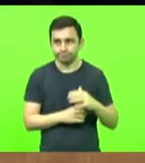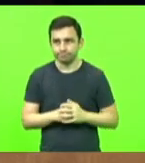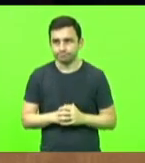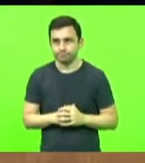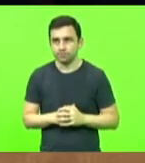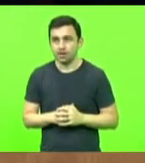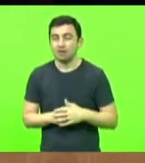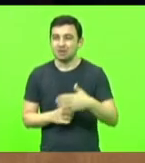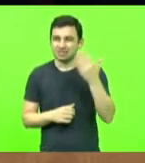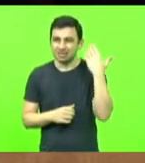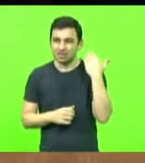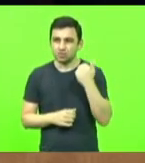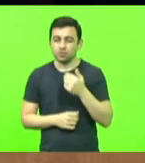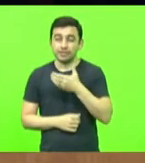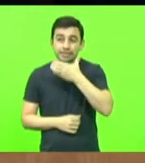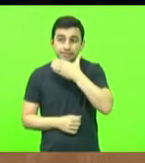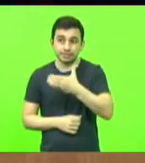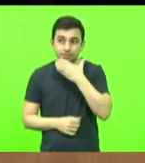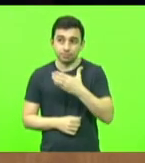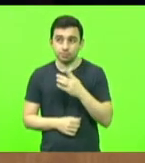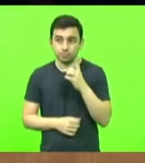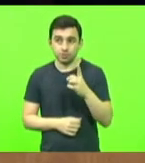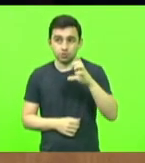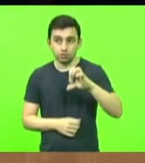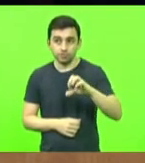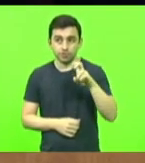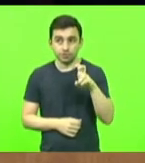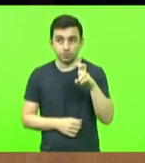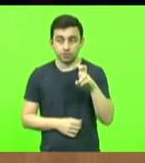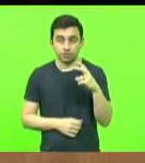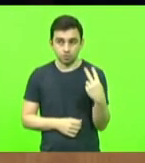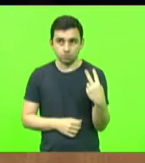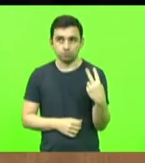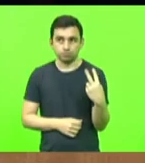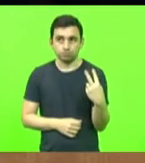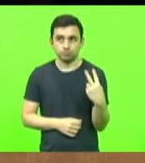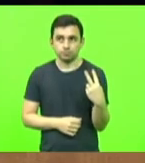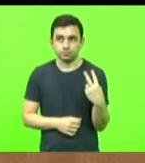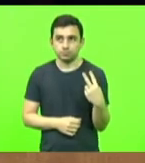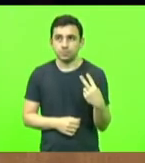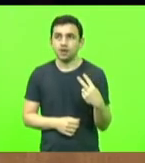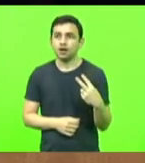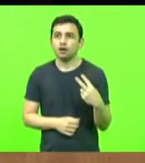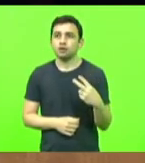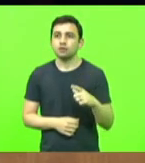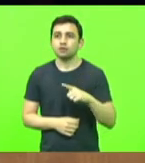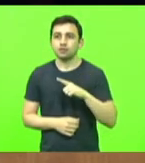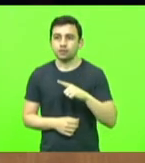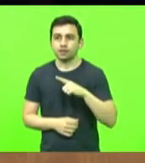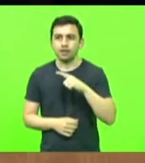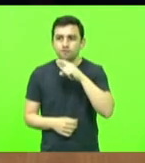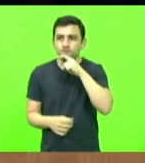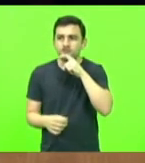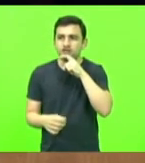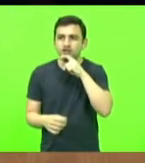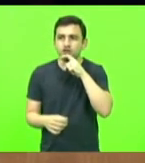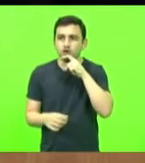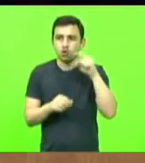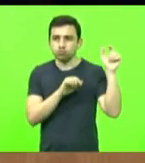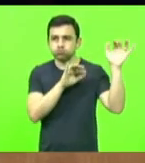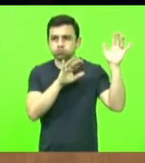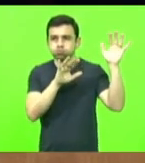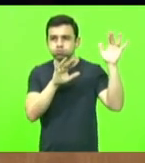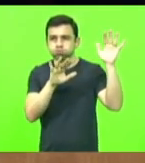de 1952, uma frente fria chegou em Londres